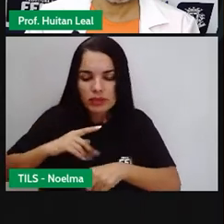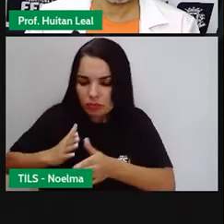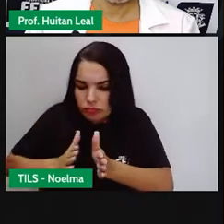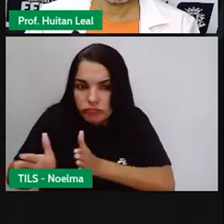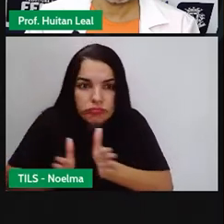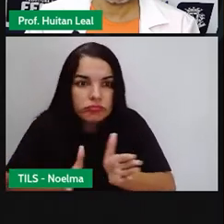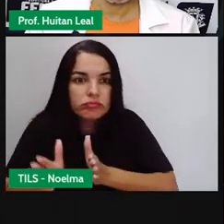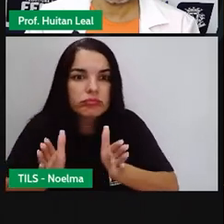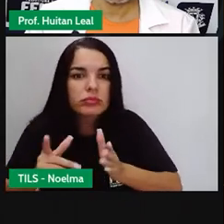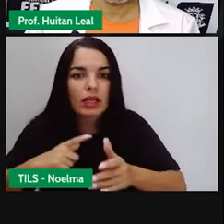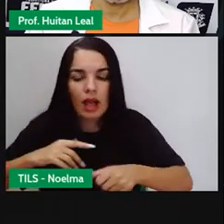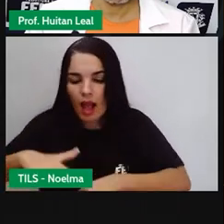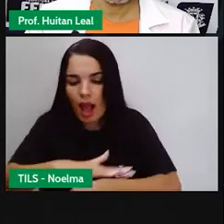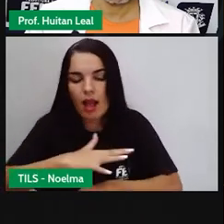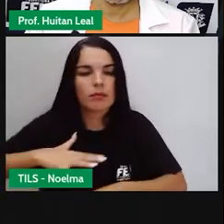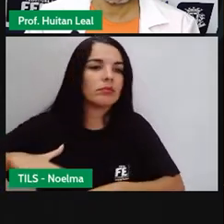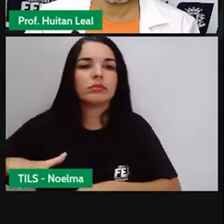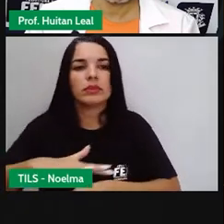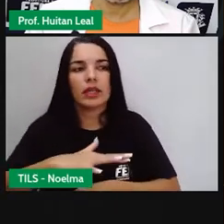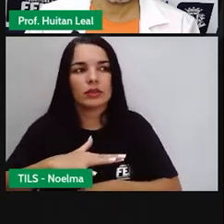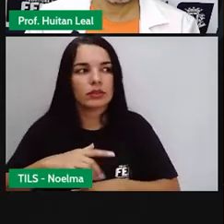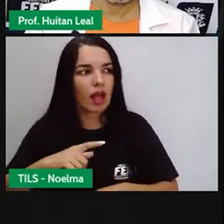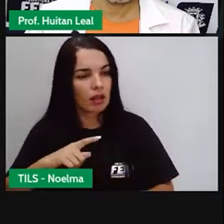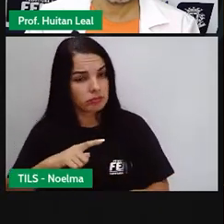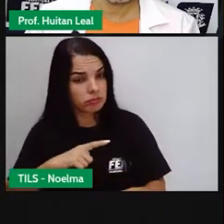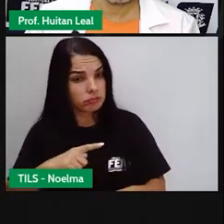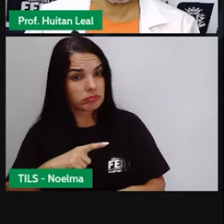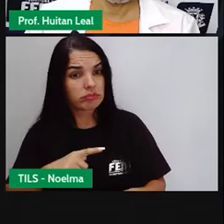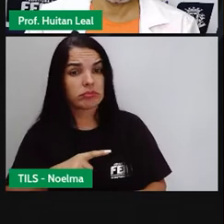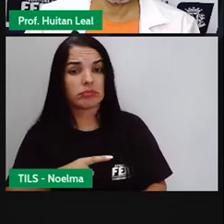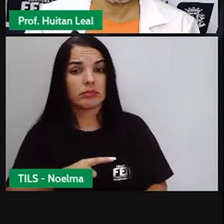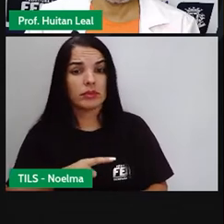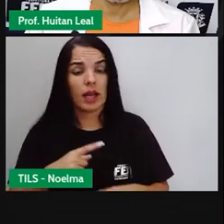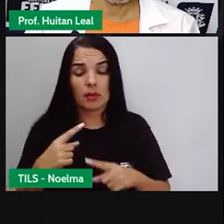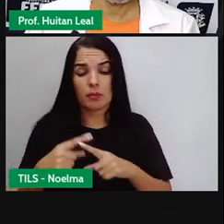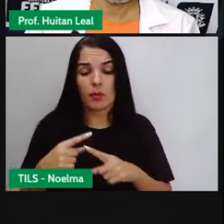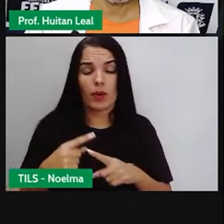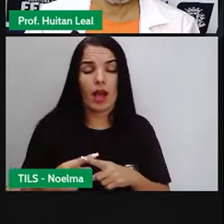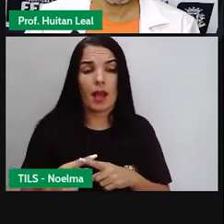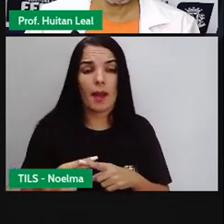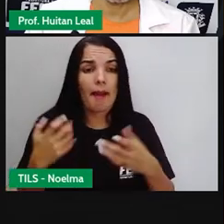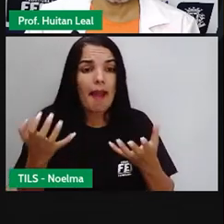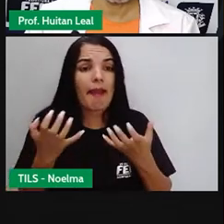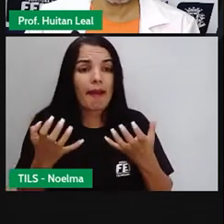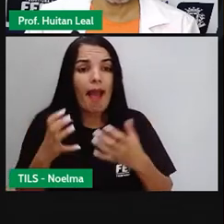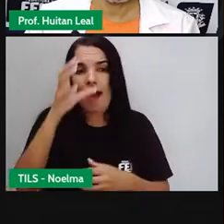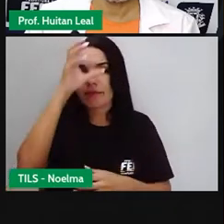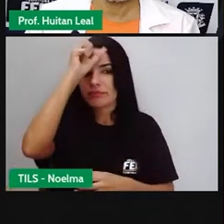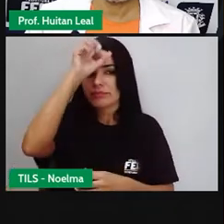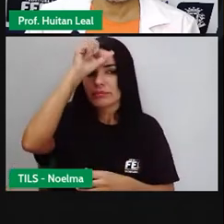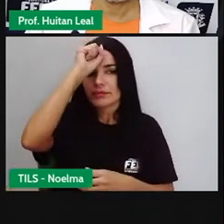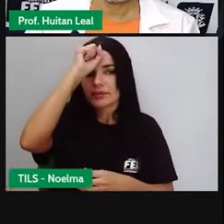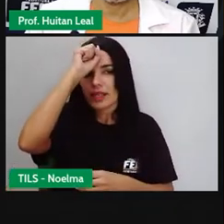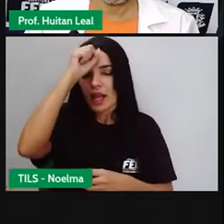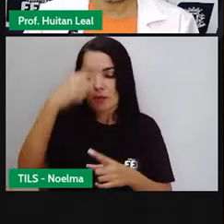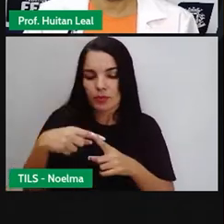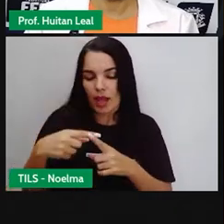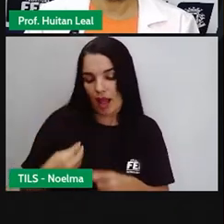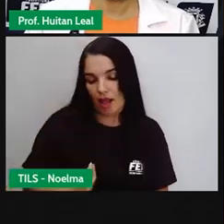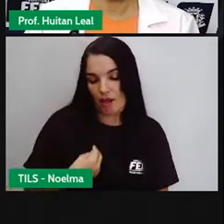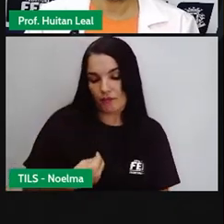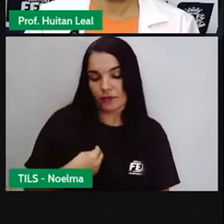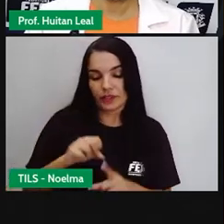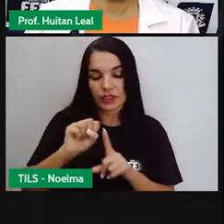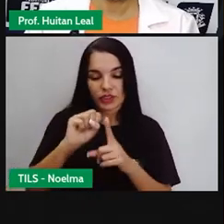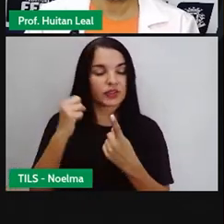outros ambientes. em outros ambientes no que diz respeito à sua vida social.